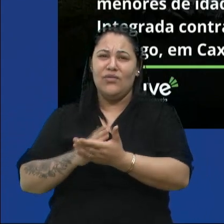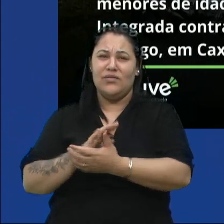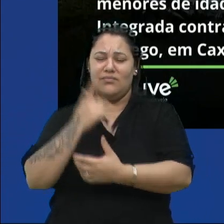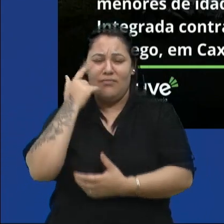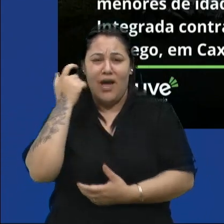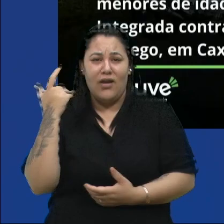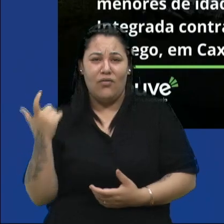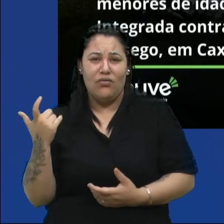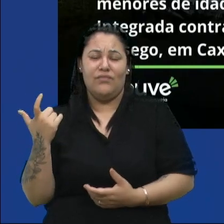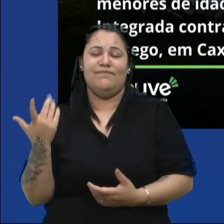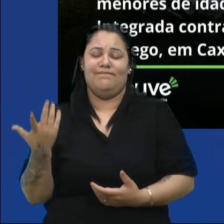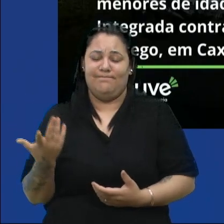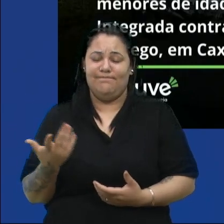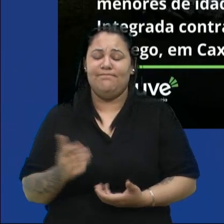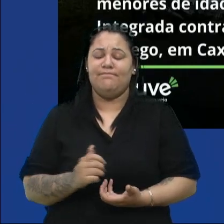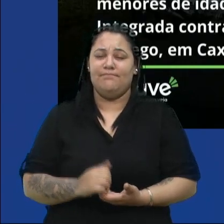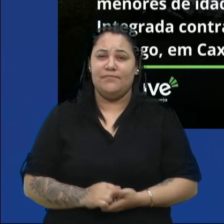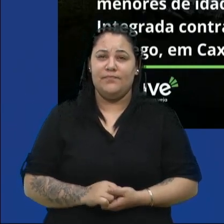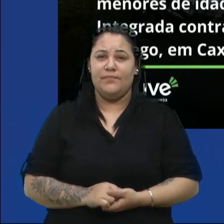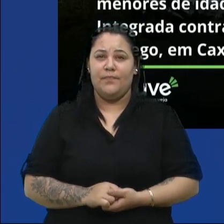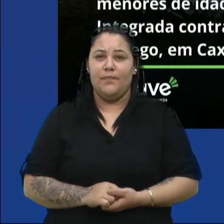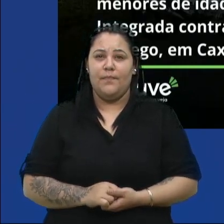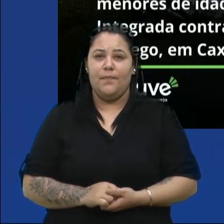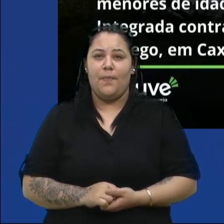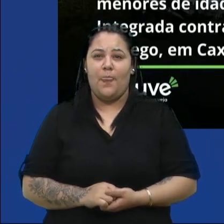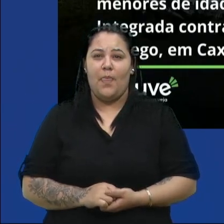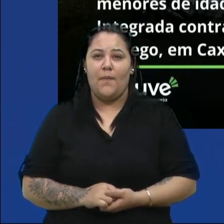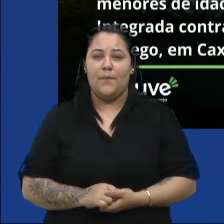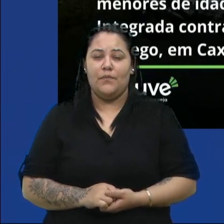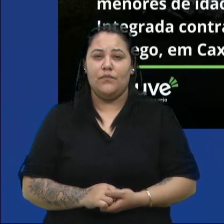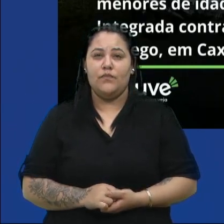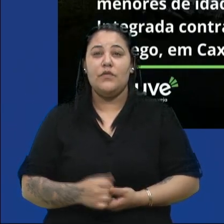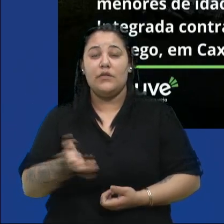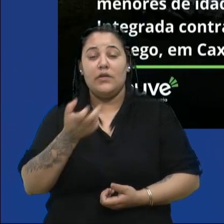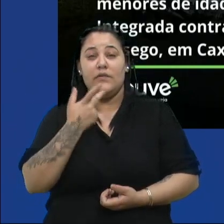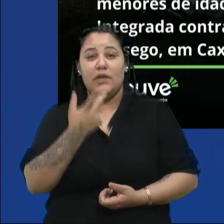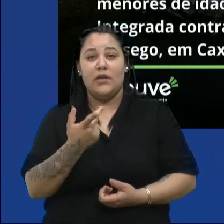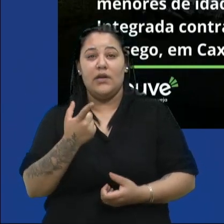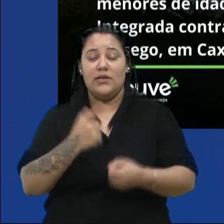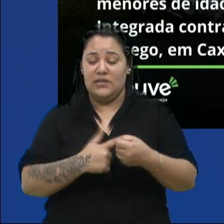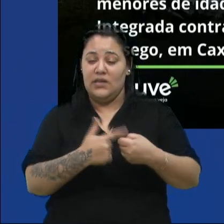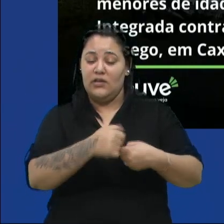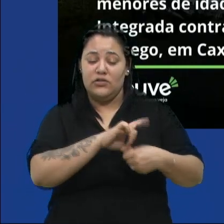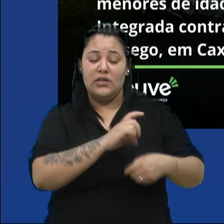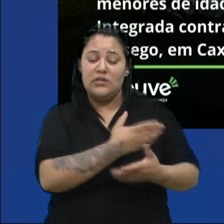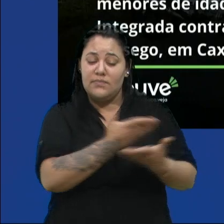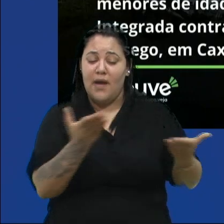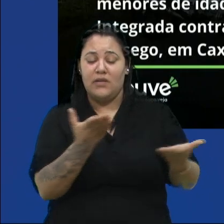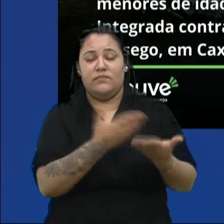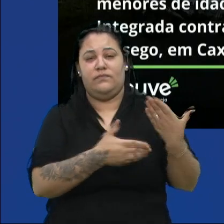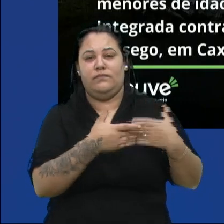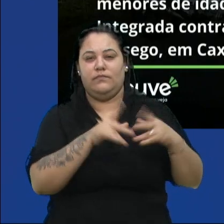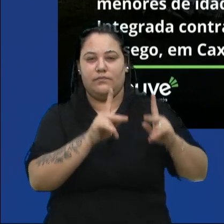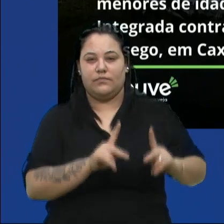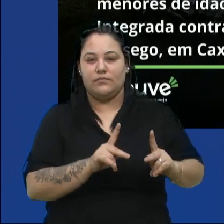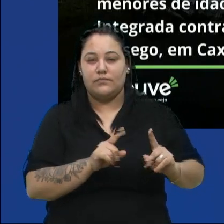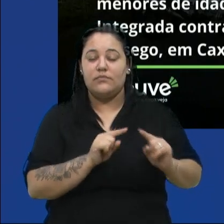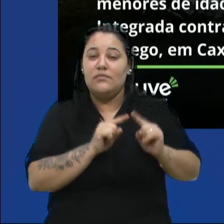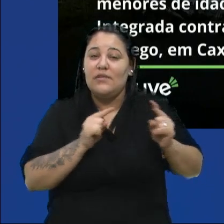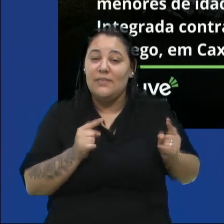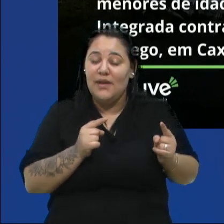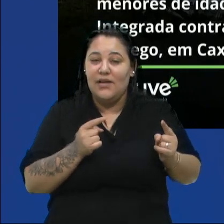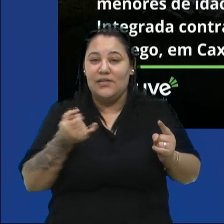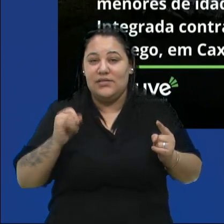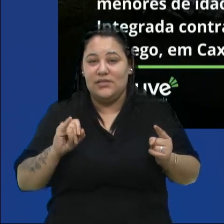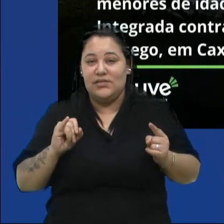dos moradores. É importante dizer que, vamos dizer, a cidade tem espaço para todos, mas quando alguém se